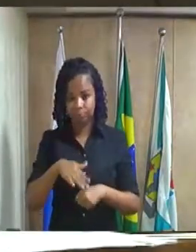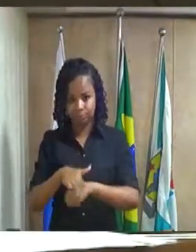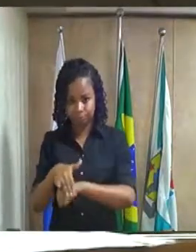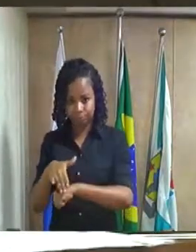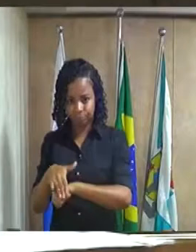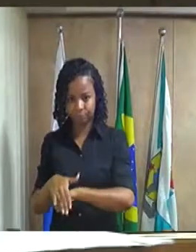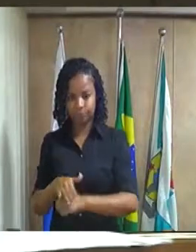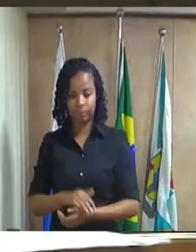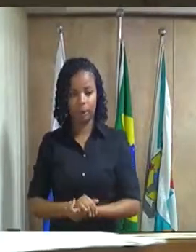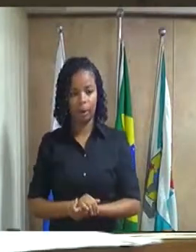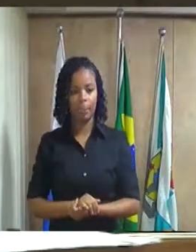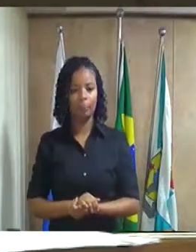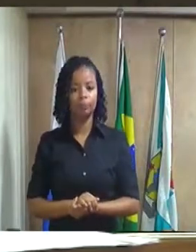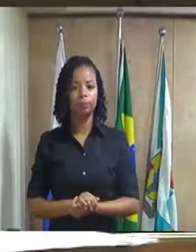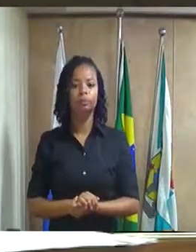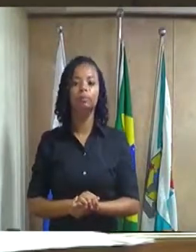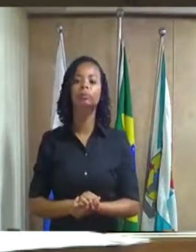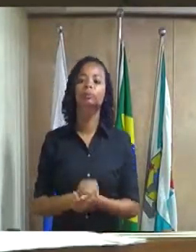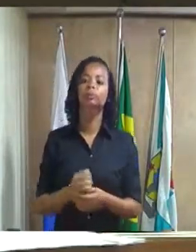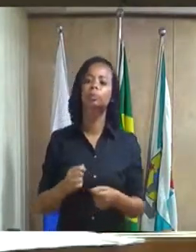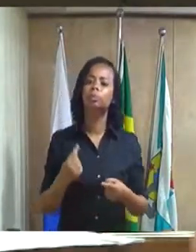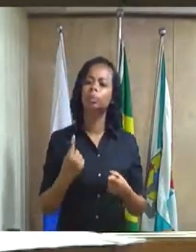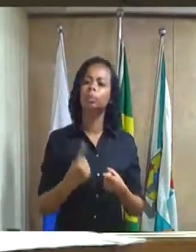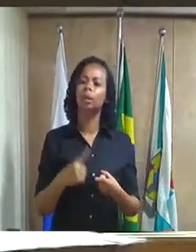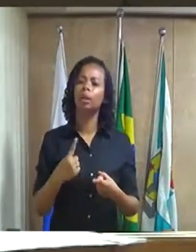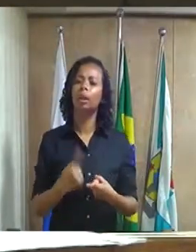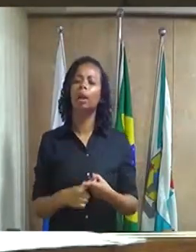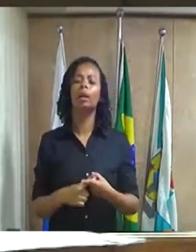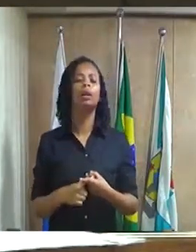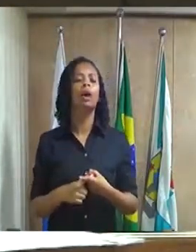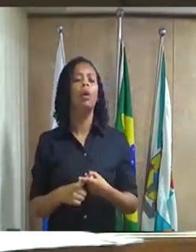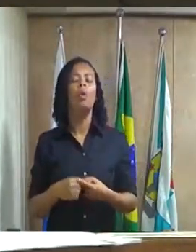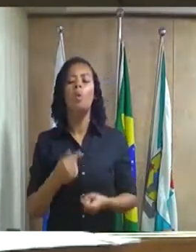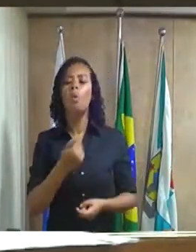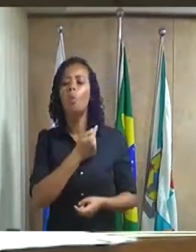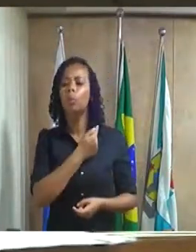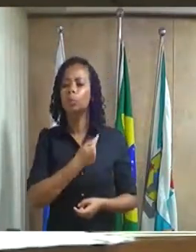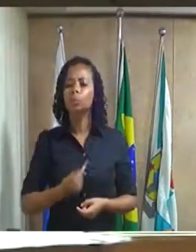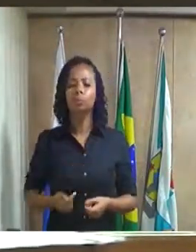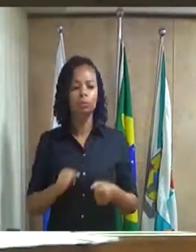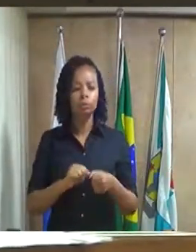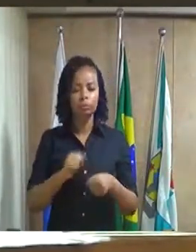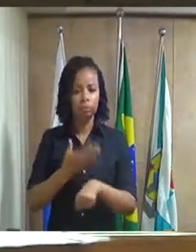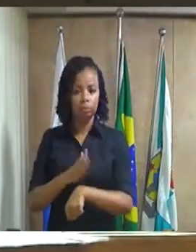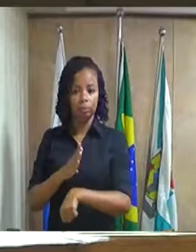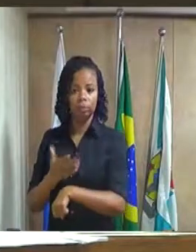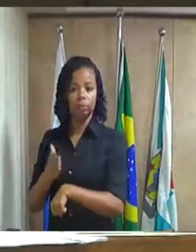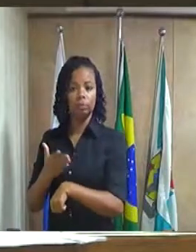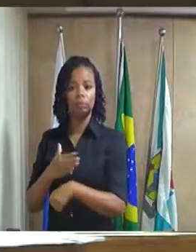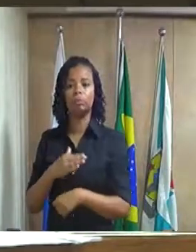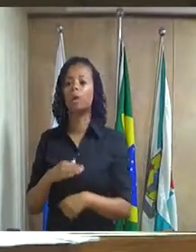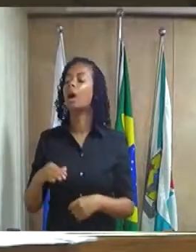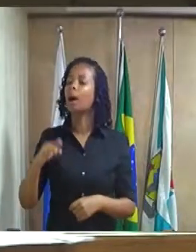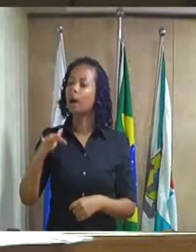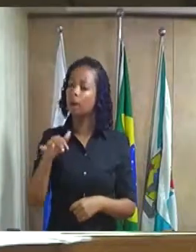na esteira do que o governo está fazendo em Duque de Caxias, um governo que está